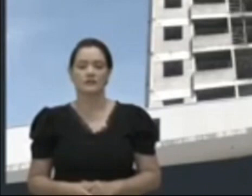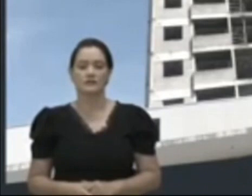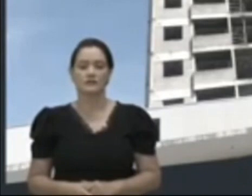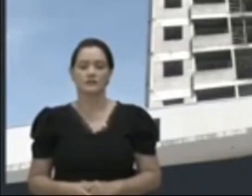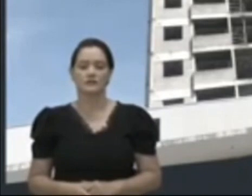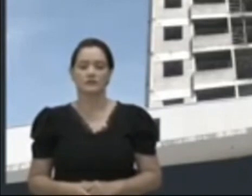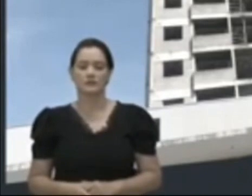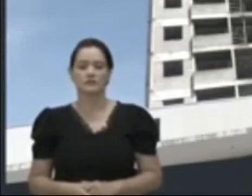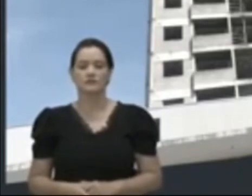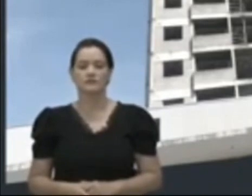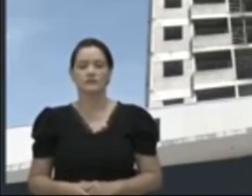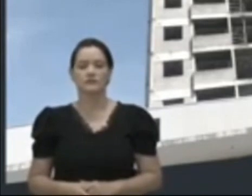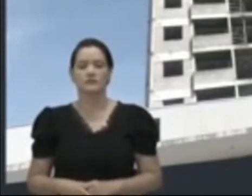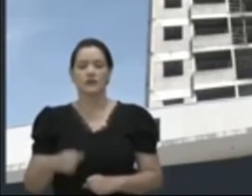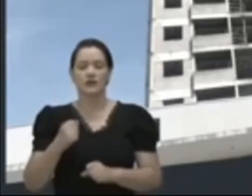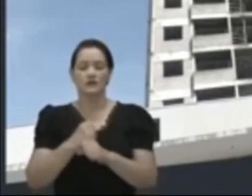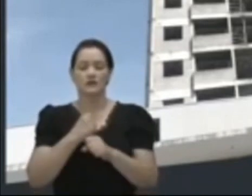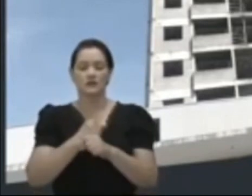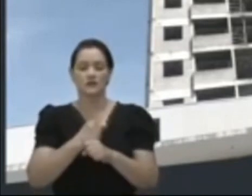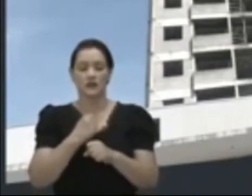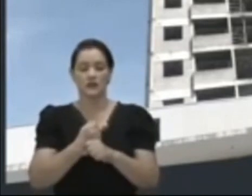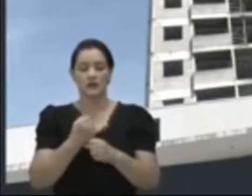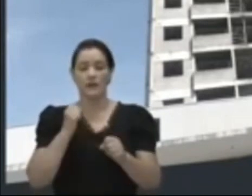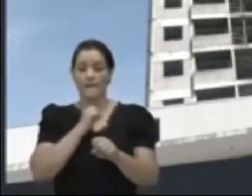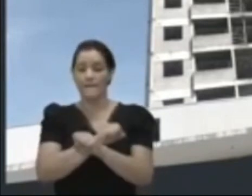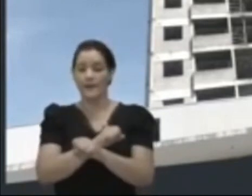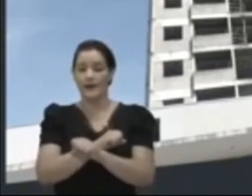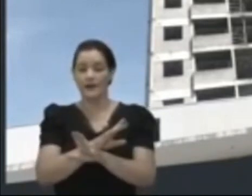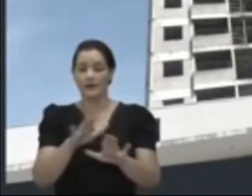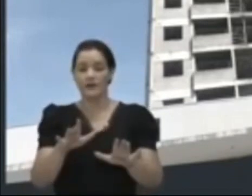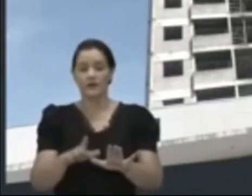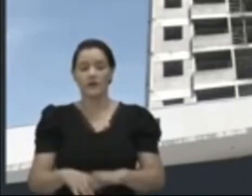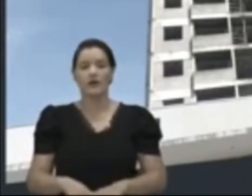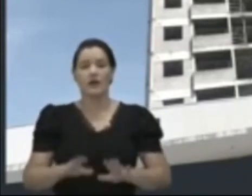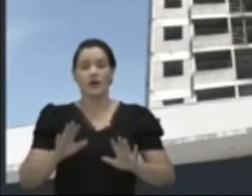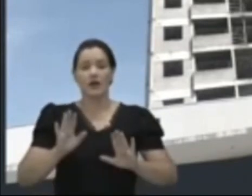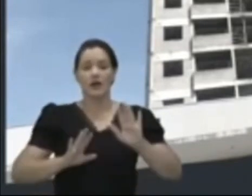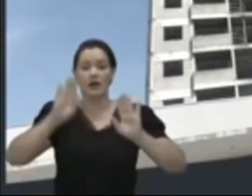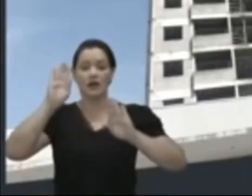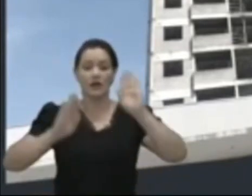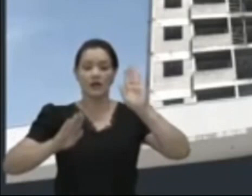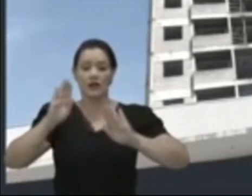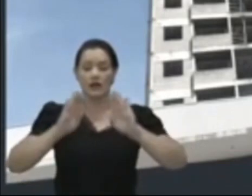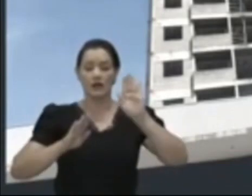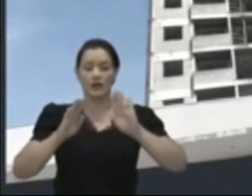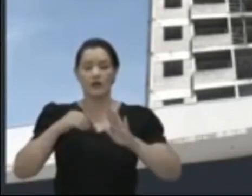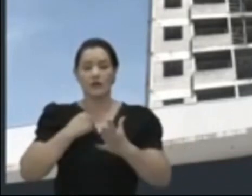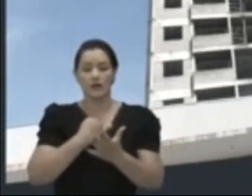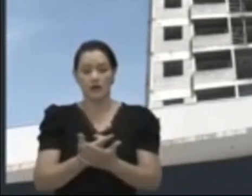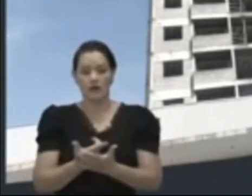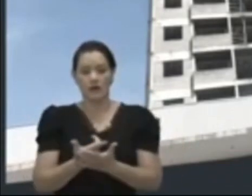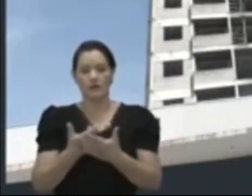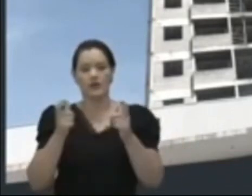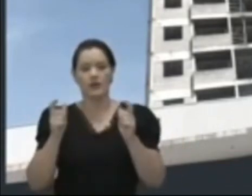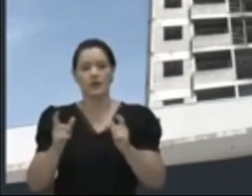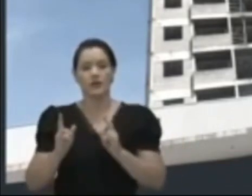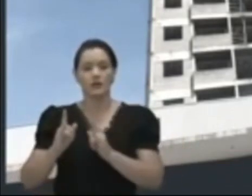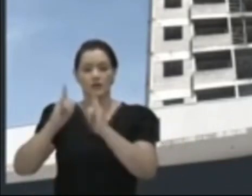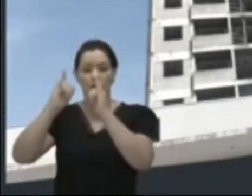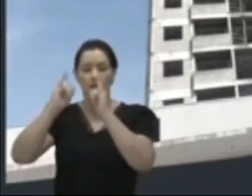Essa obra foi paralisada, foi a leilão, adquiriram esse prédio